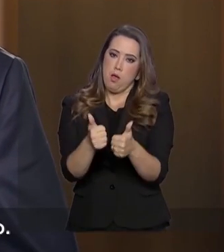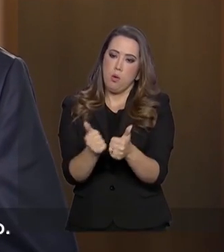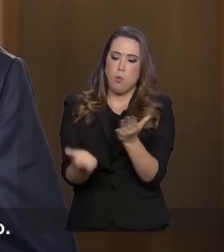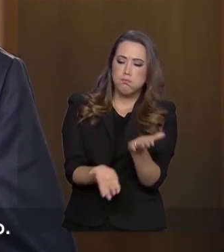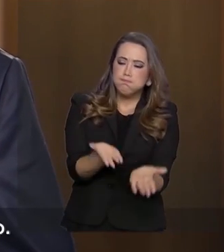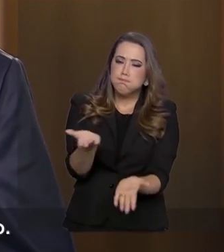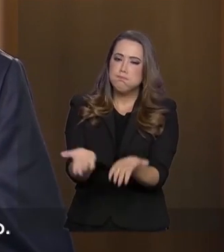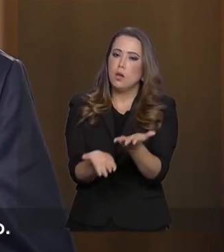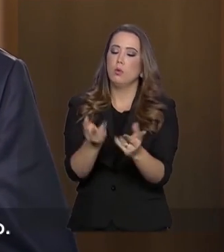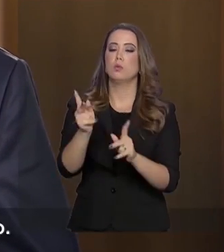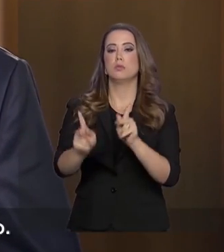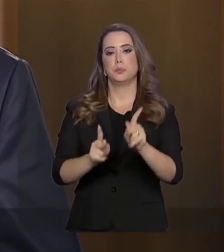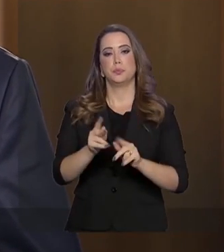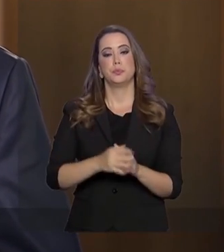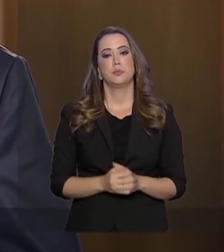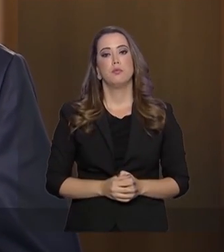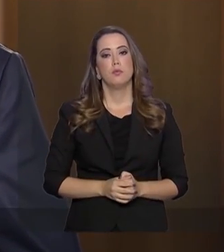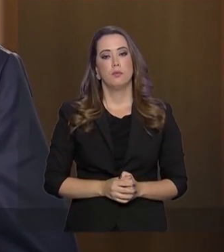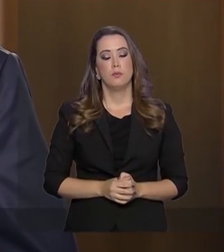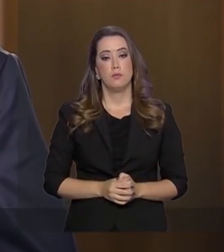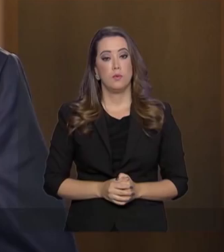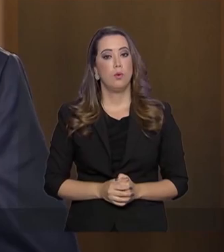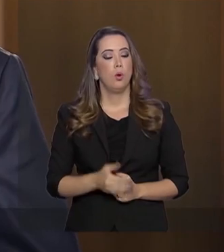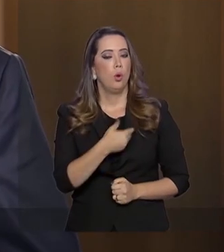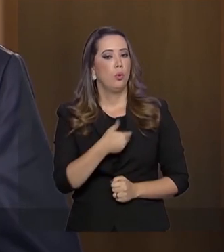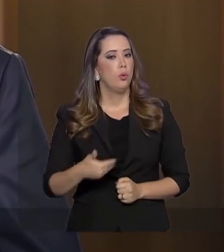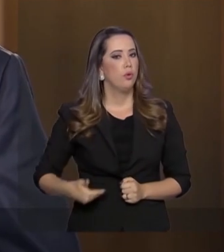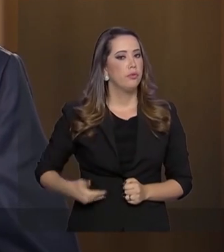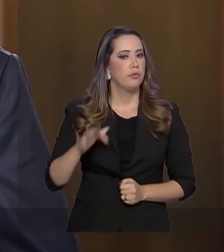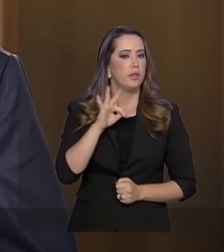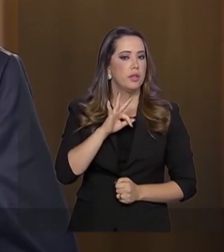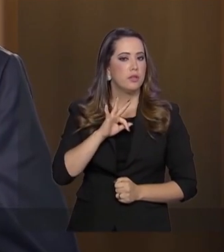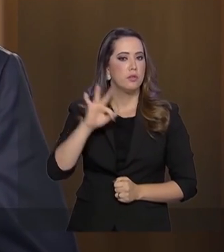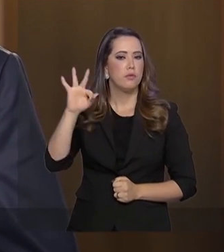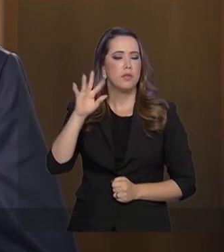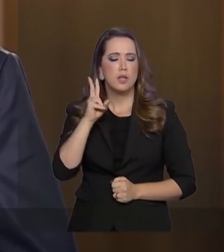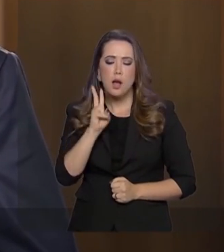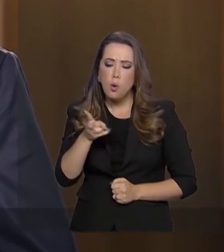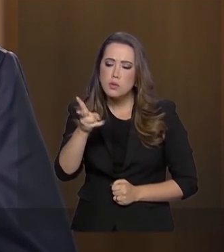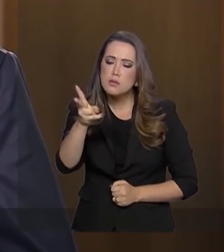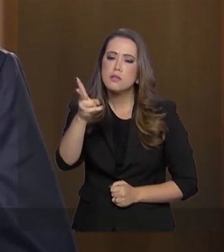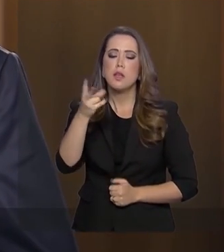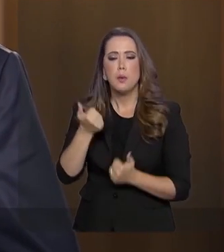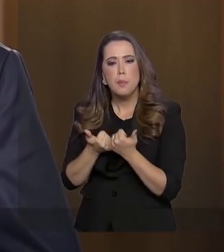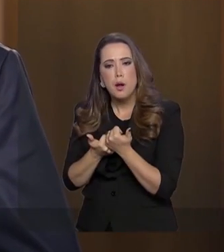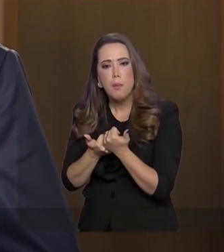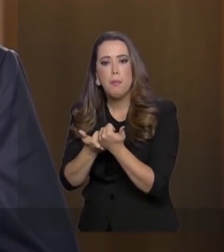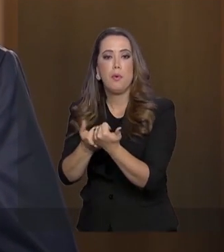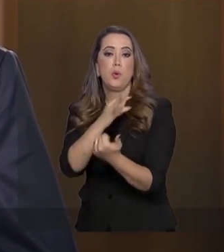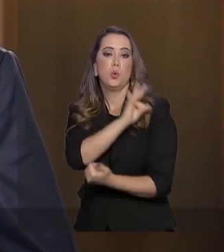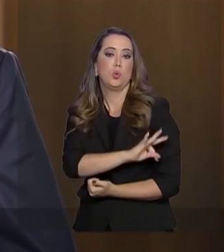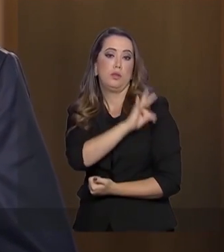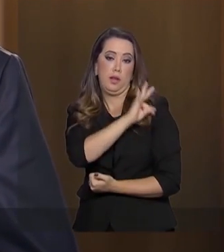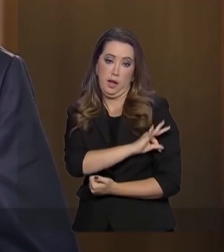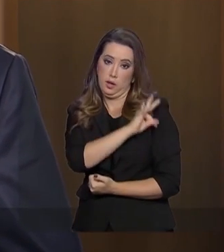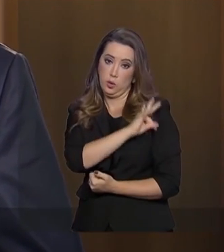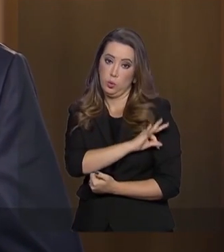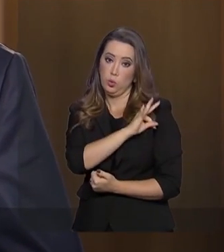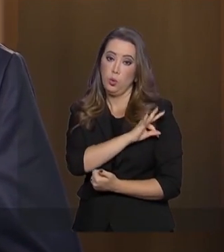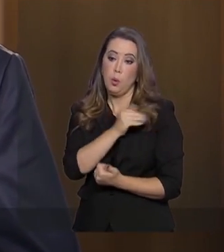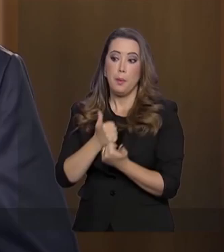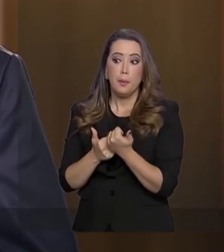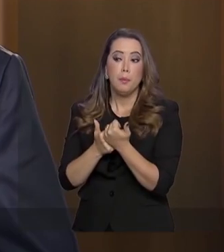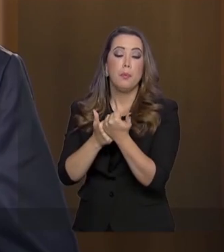atendimento à população. O governo federal vem prestando orientações técnicas a todos os estados,